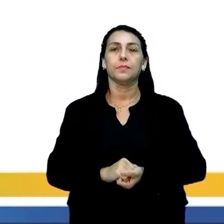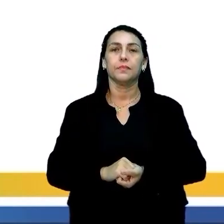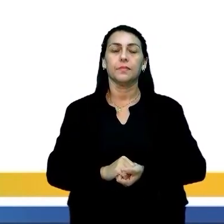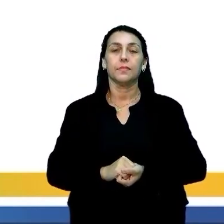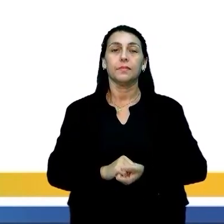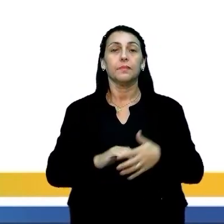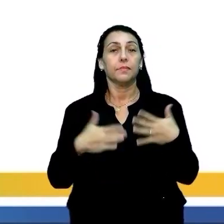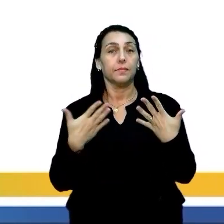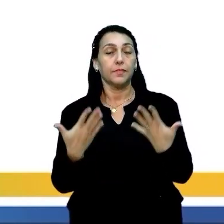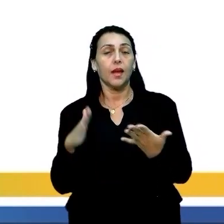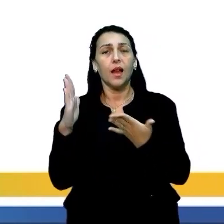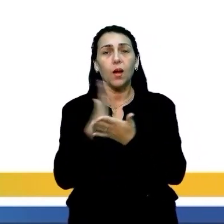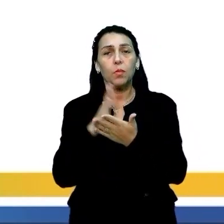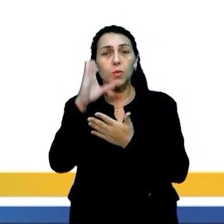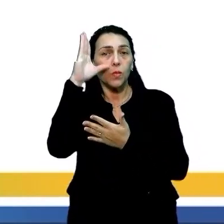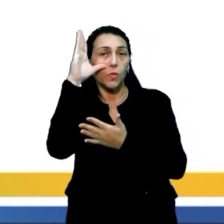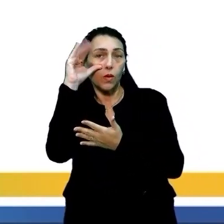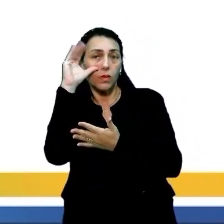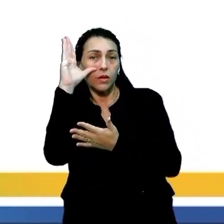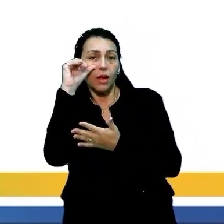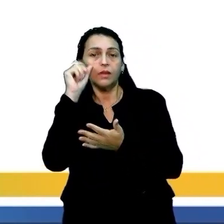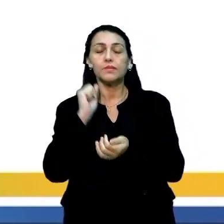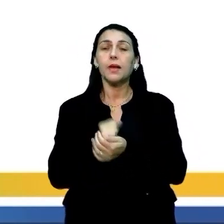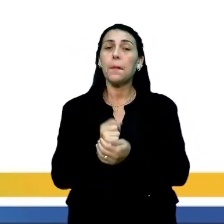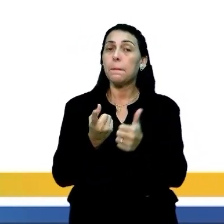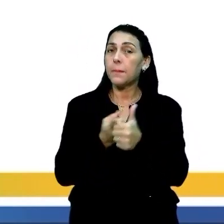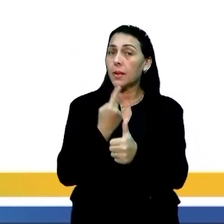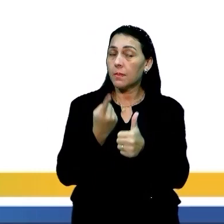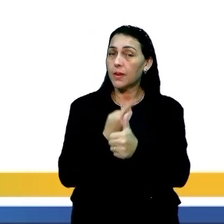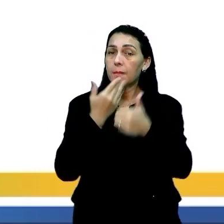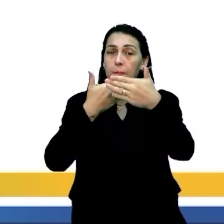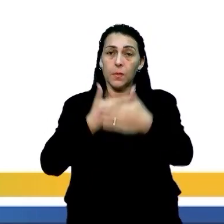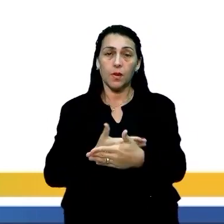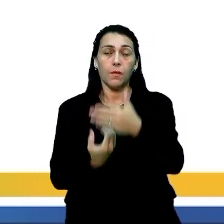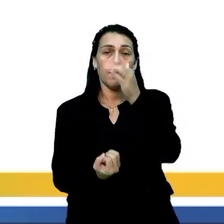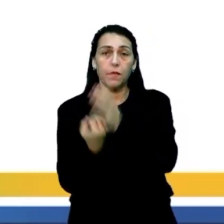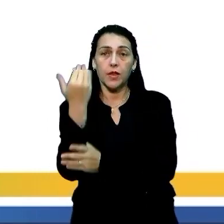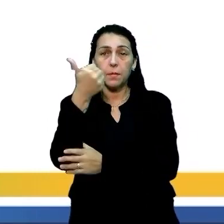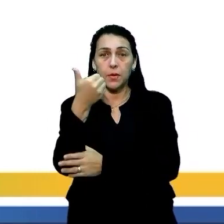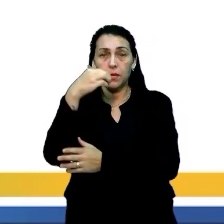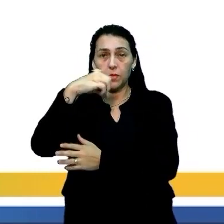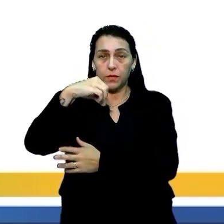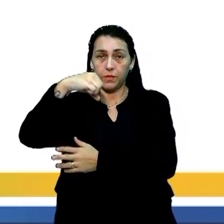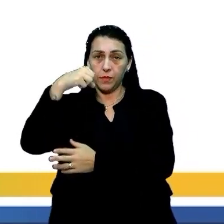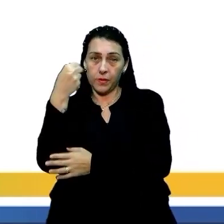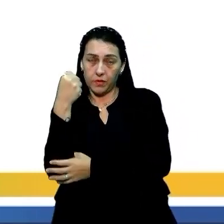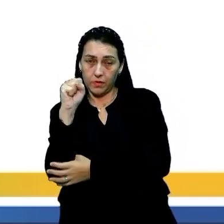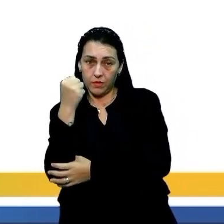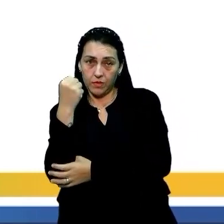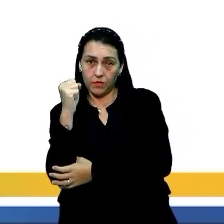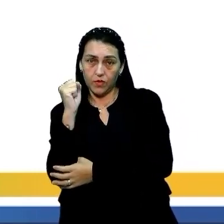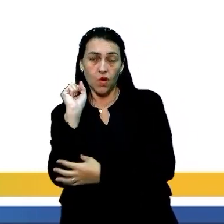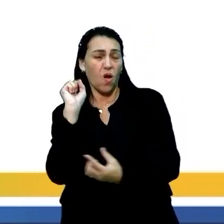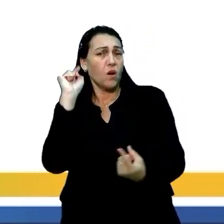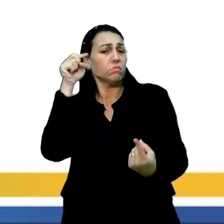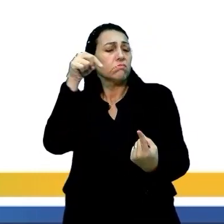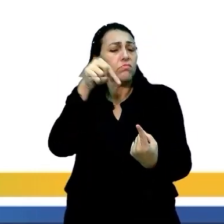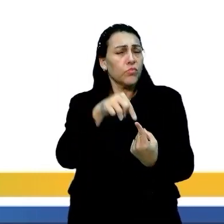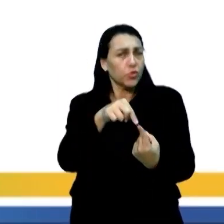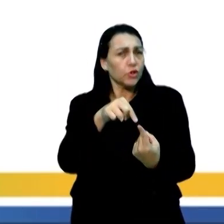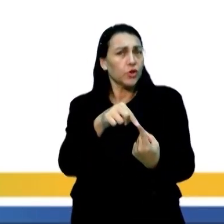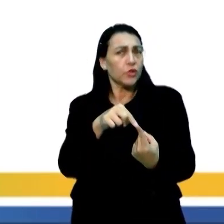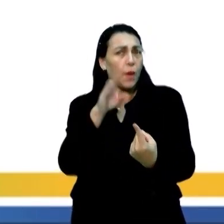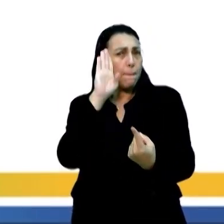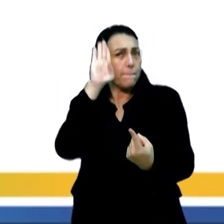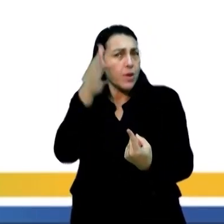Então, vamos a algumas curiosidades. Primeiramente, essa prova foi criada em 1998 e